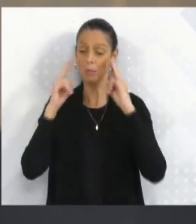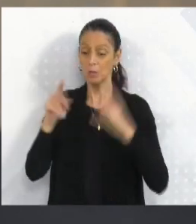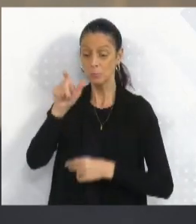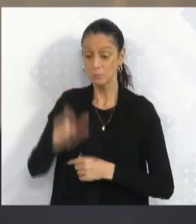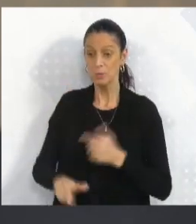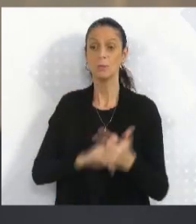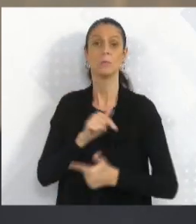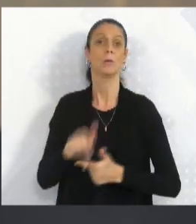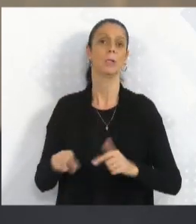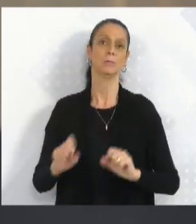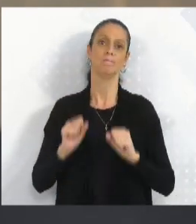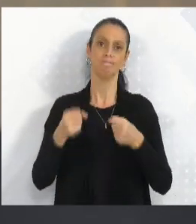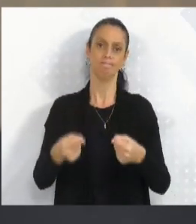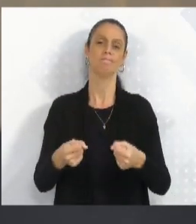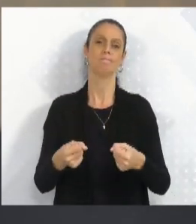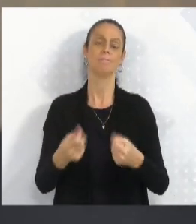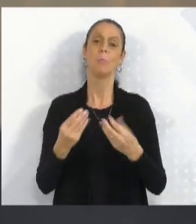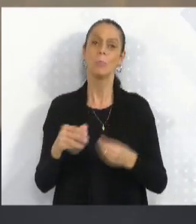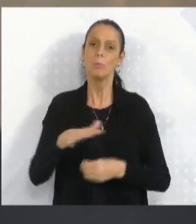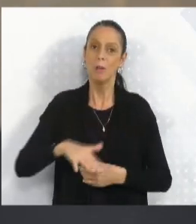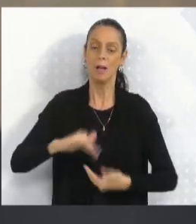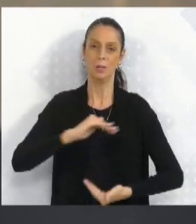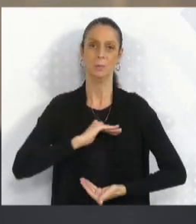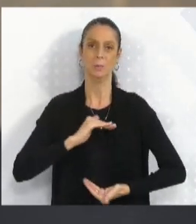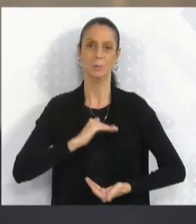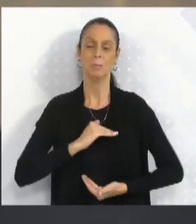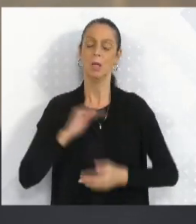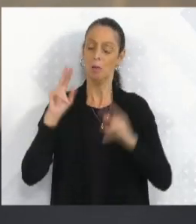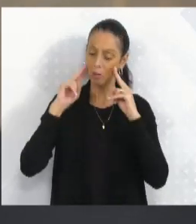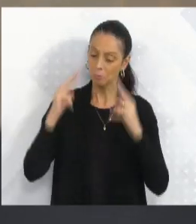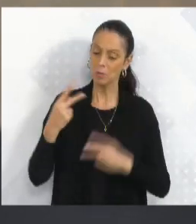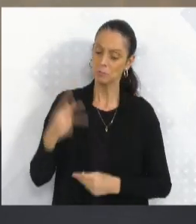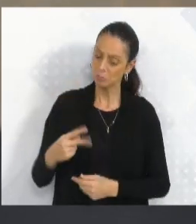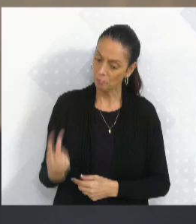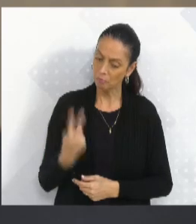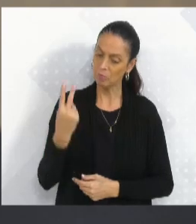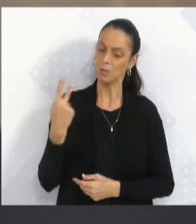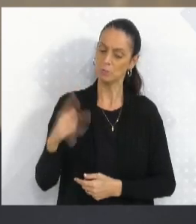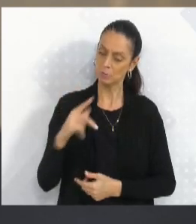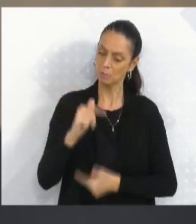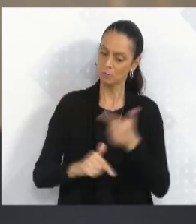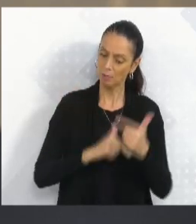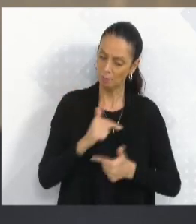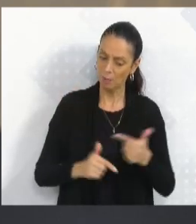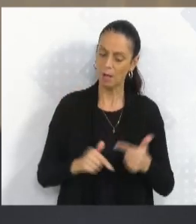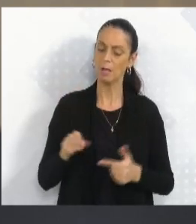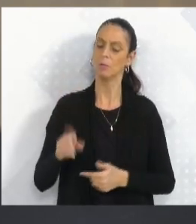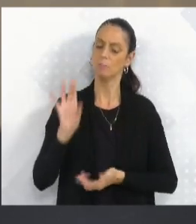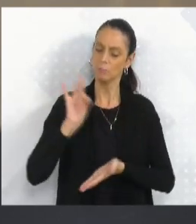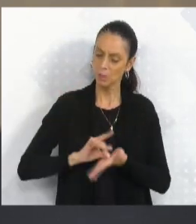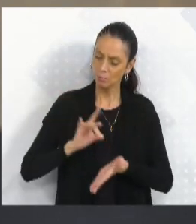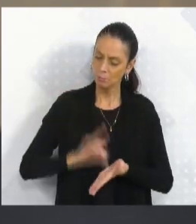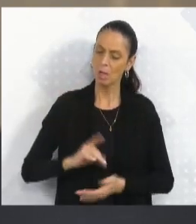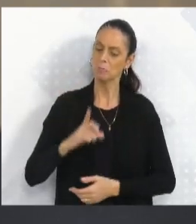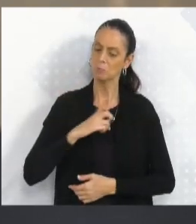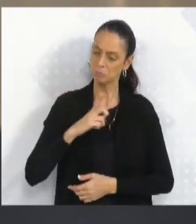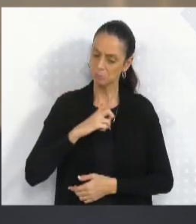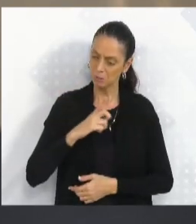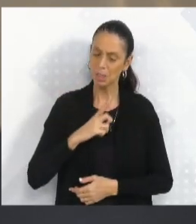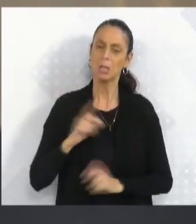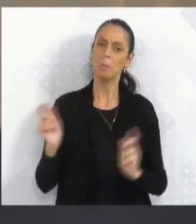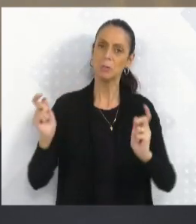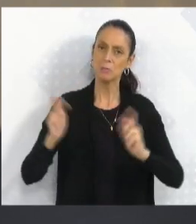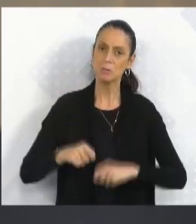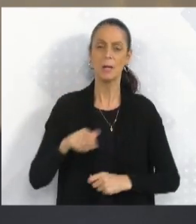senhor se dedica muito a essa questão da defesa civil, e eu reconheço, enalteço o trabalho do senhor nesse sentido, enxergo a vocação chamada vida pública através